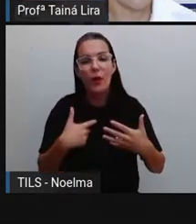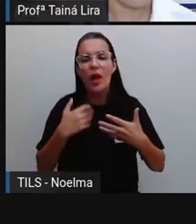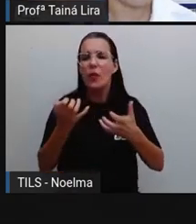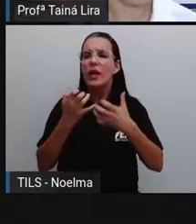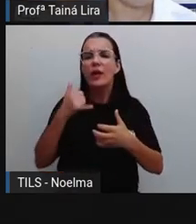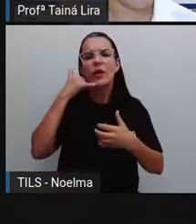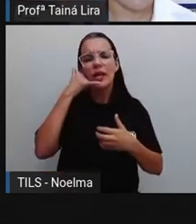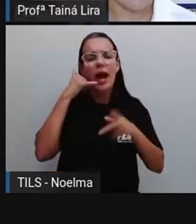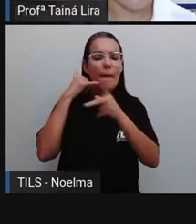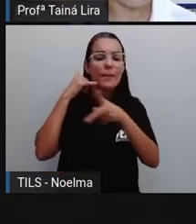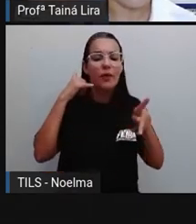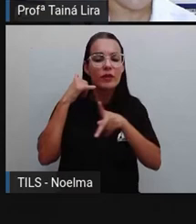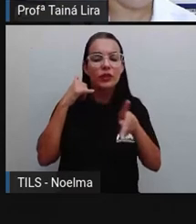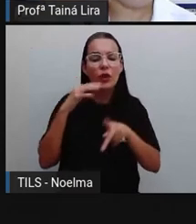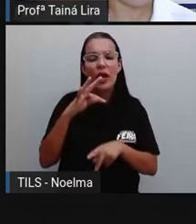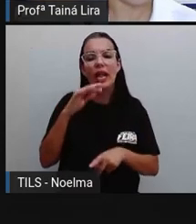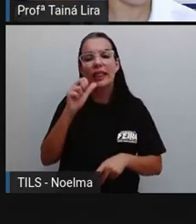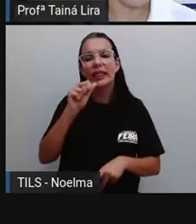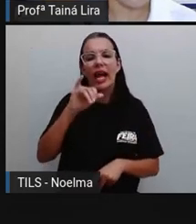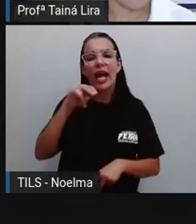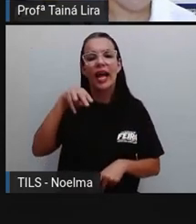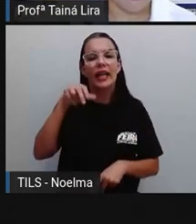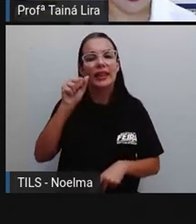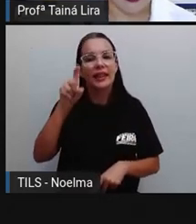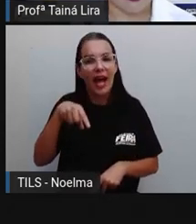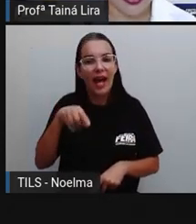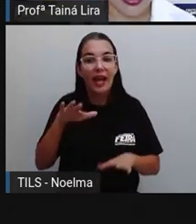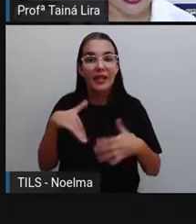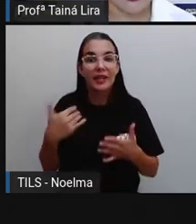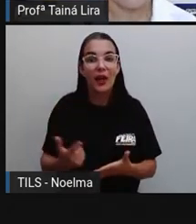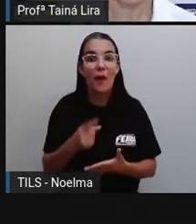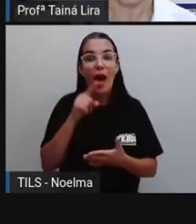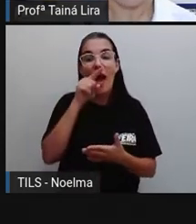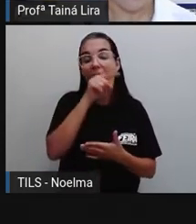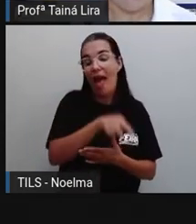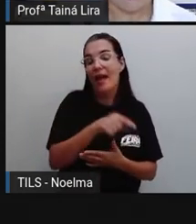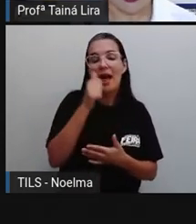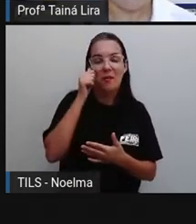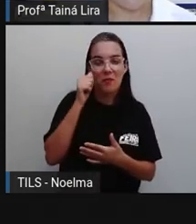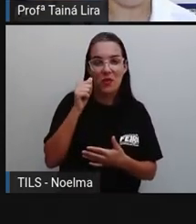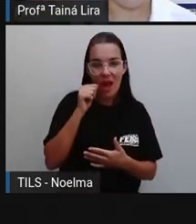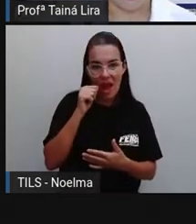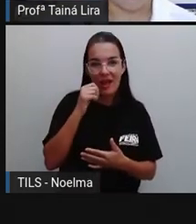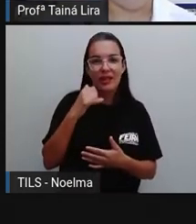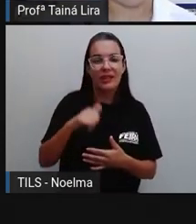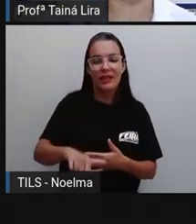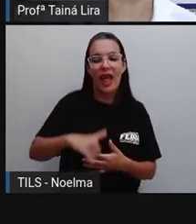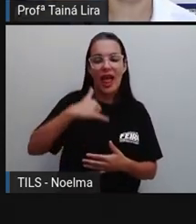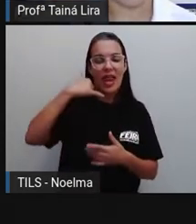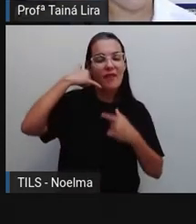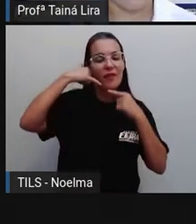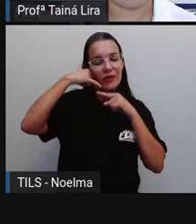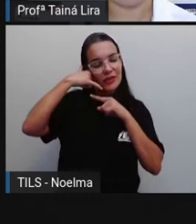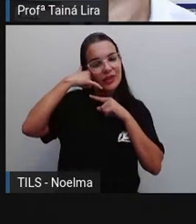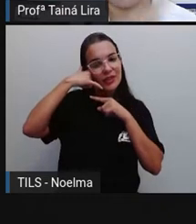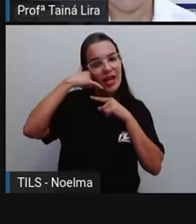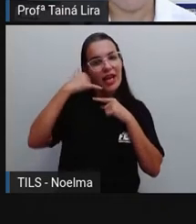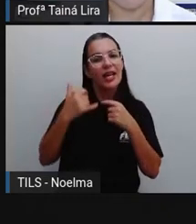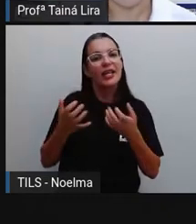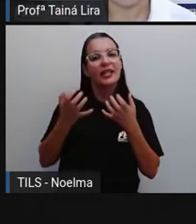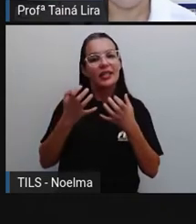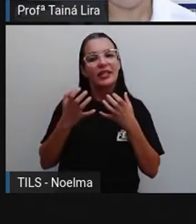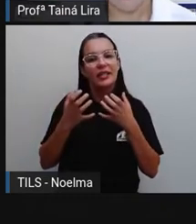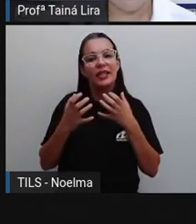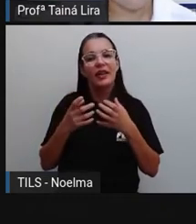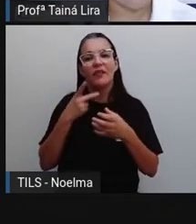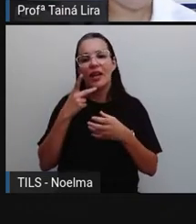queria ligar para a Protainá e ela fazia a ligação para mim, me informava que tinha uma pessoa que queria falar comigo